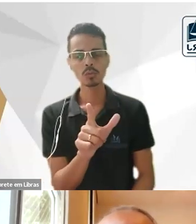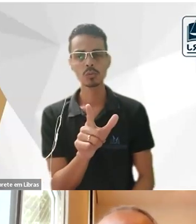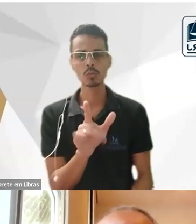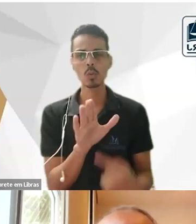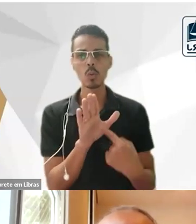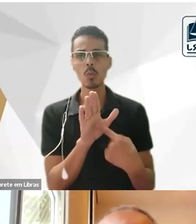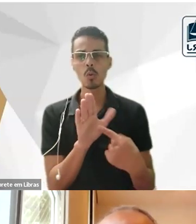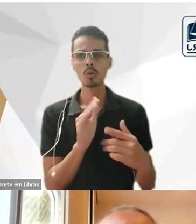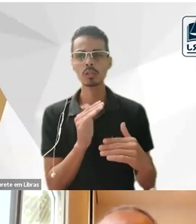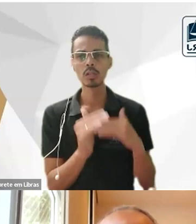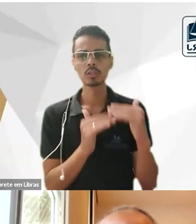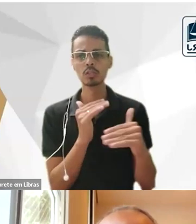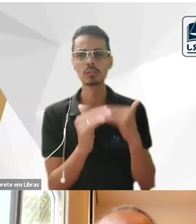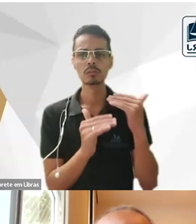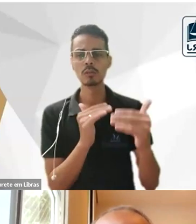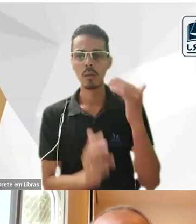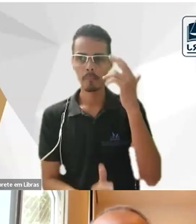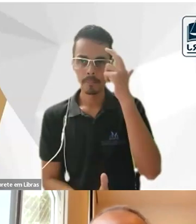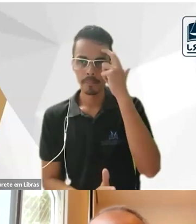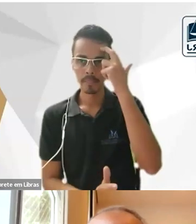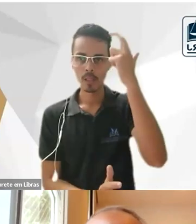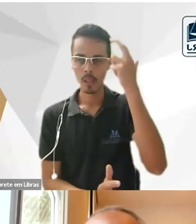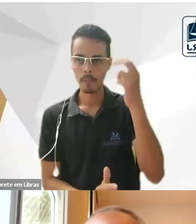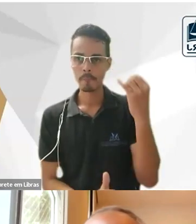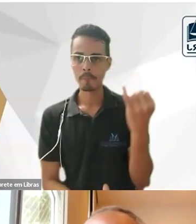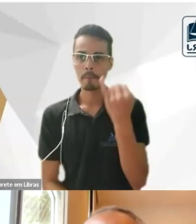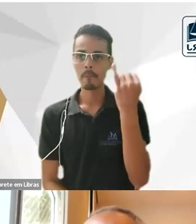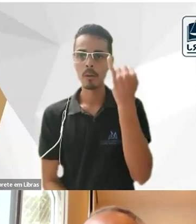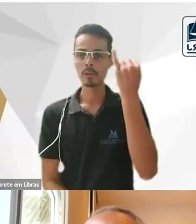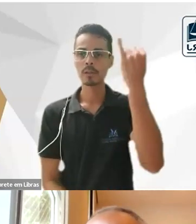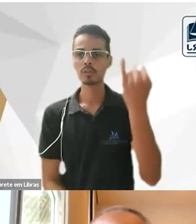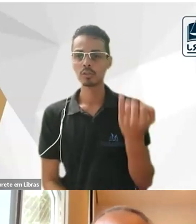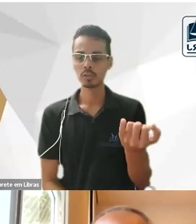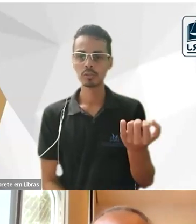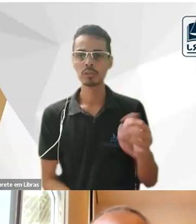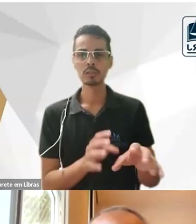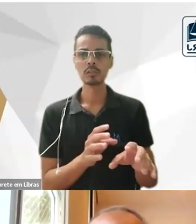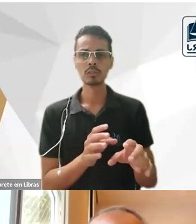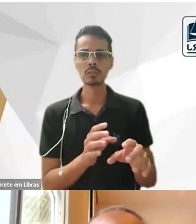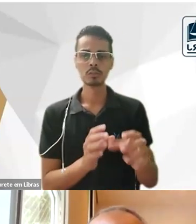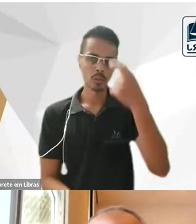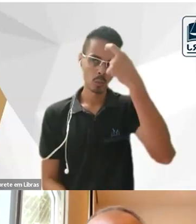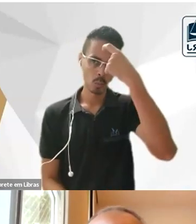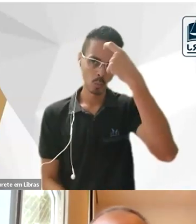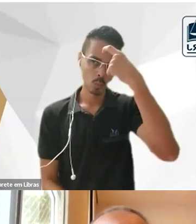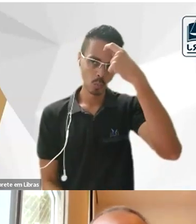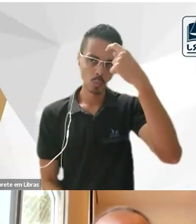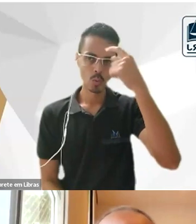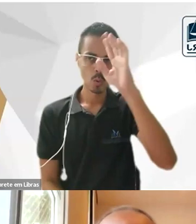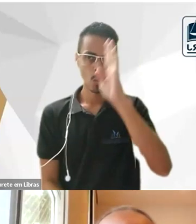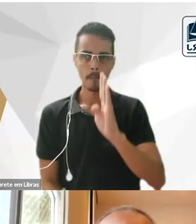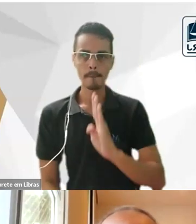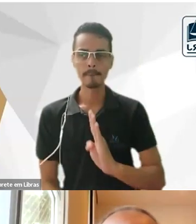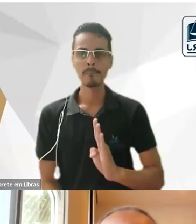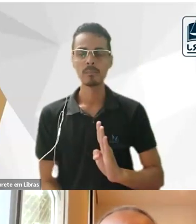desenvolvimento intelectual importante para a formação do nosso pensamento como um todo no Brasil e sair um pouquinho